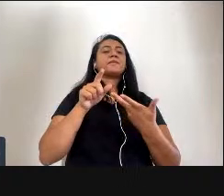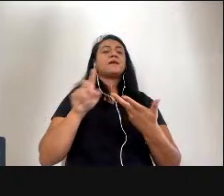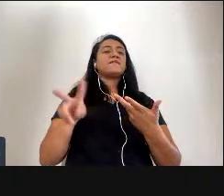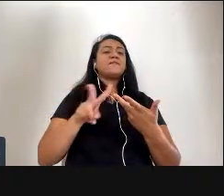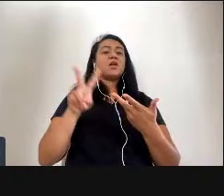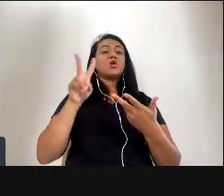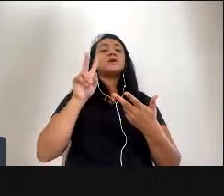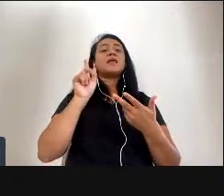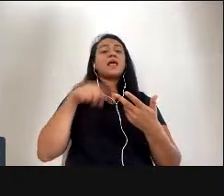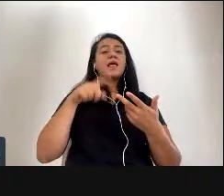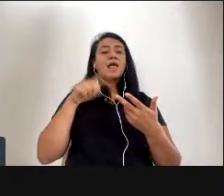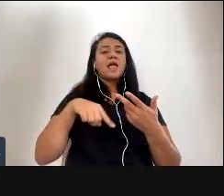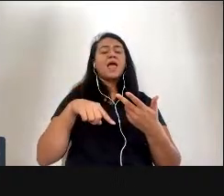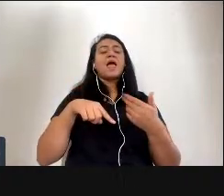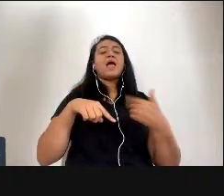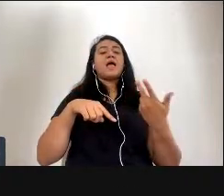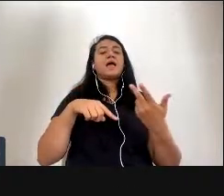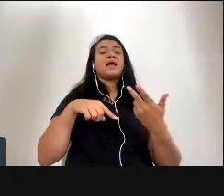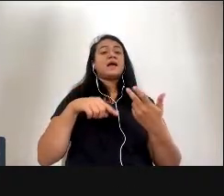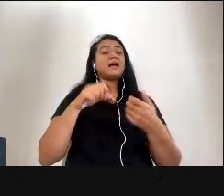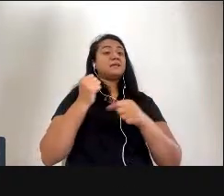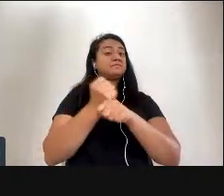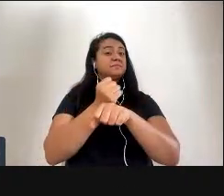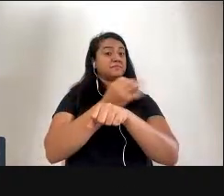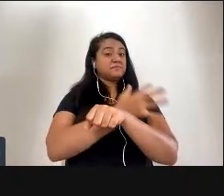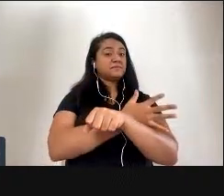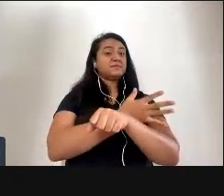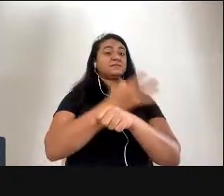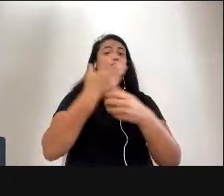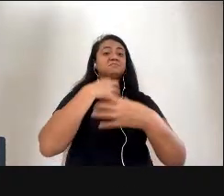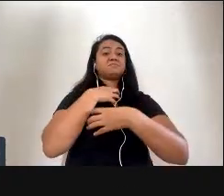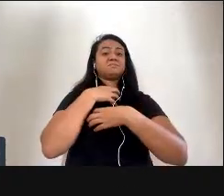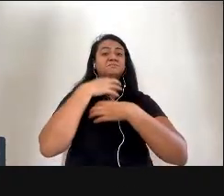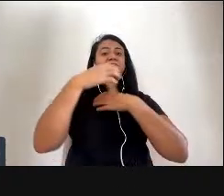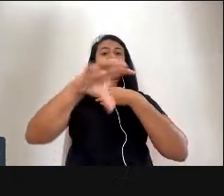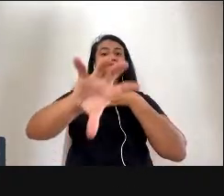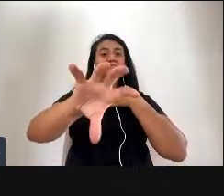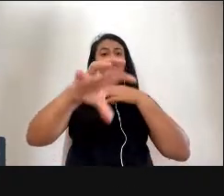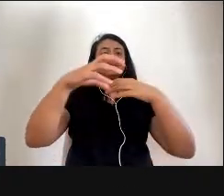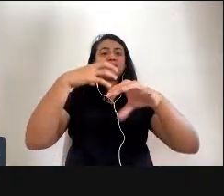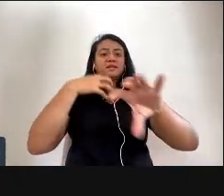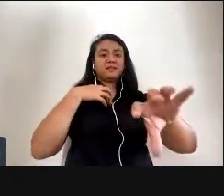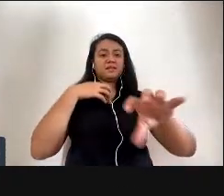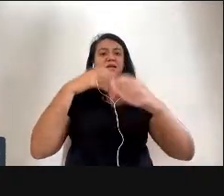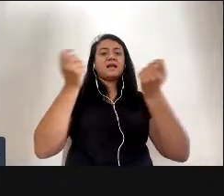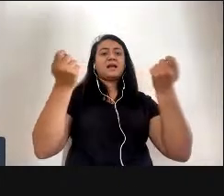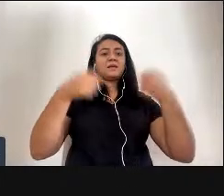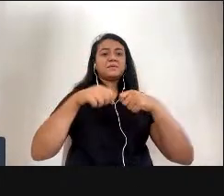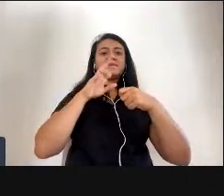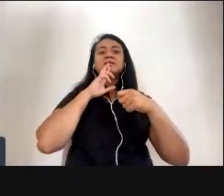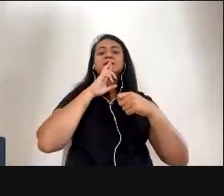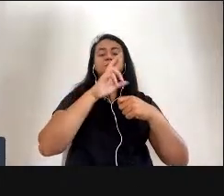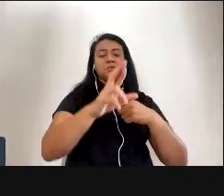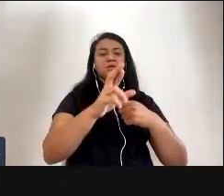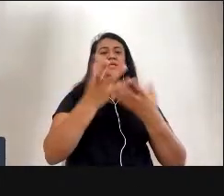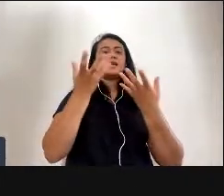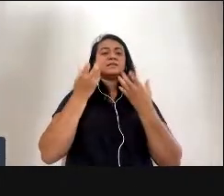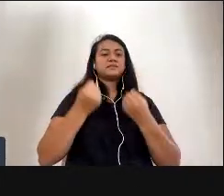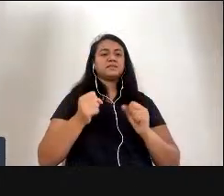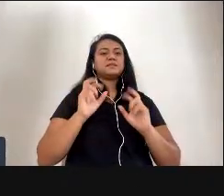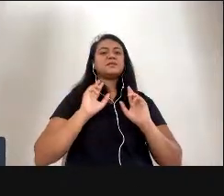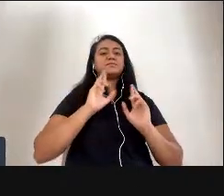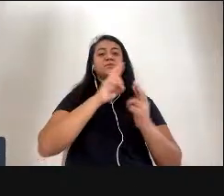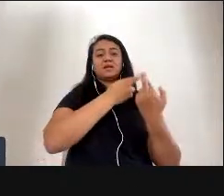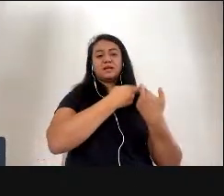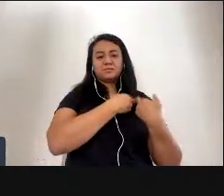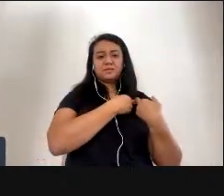sensibilidade, a empatia, a capacidade de resposta e a aceitação de responsabilidades, como podem ser elementos